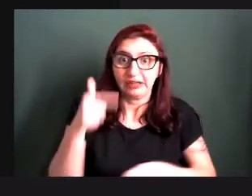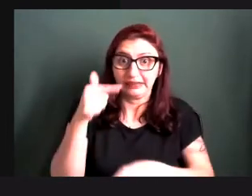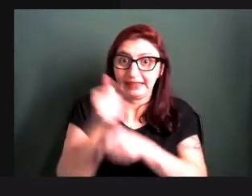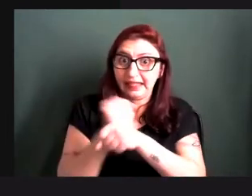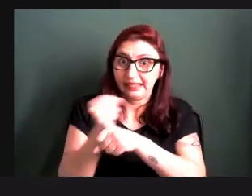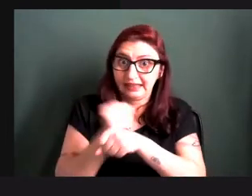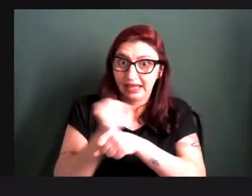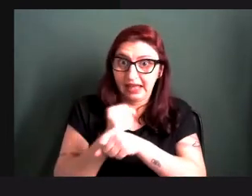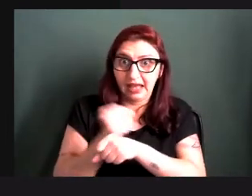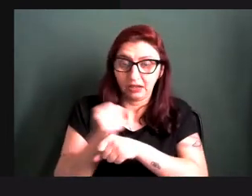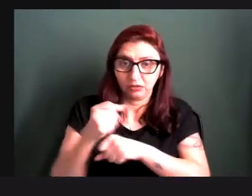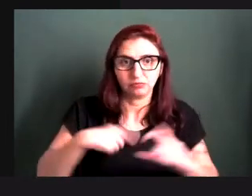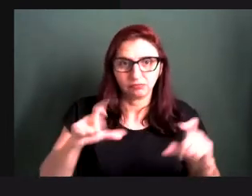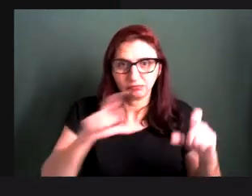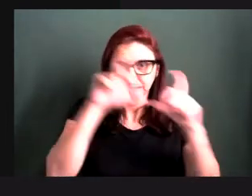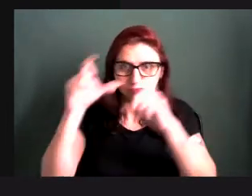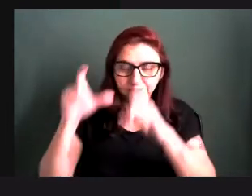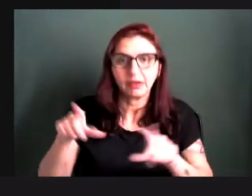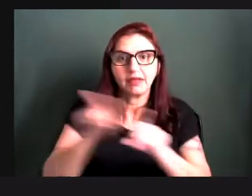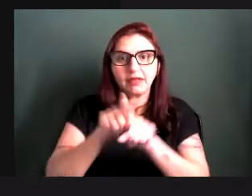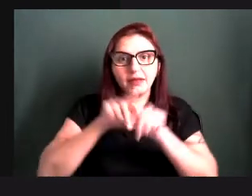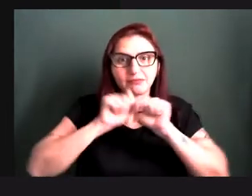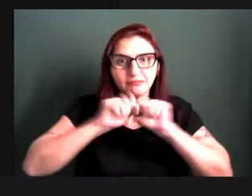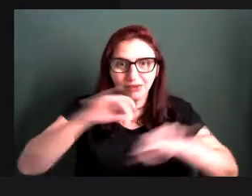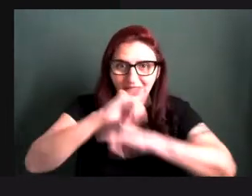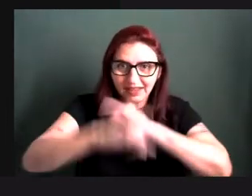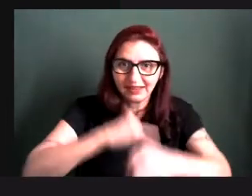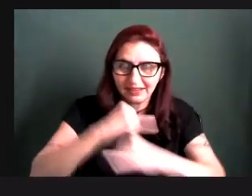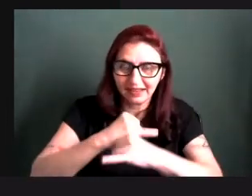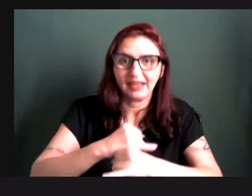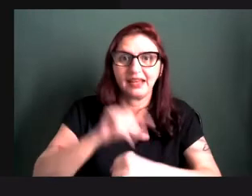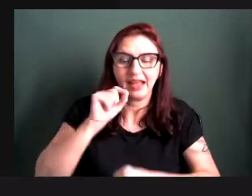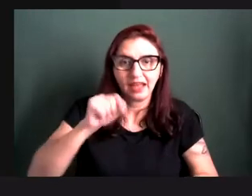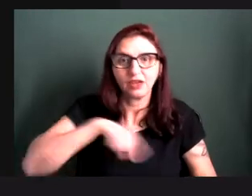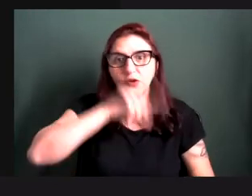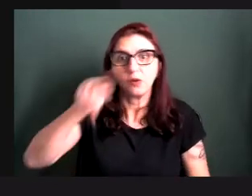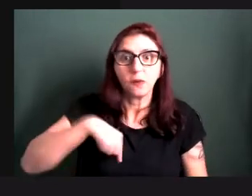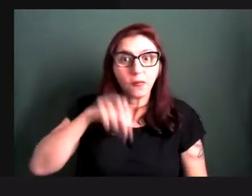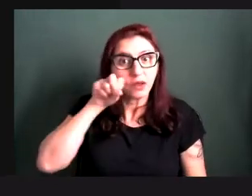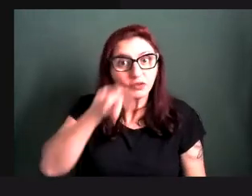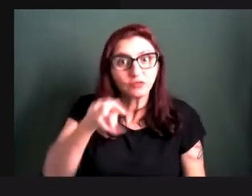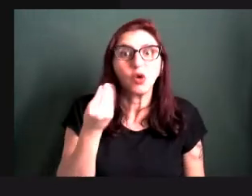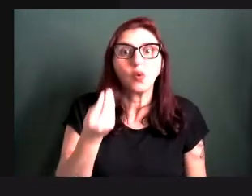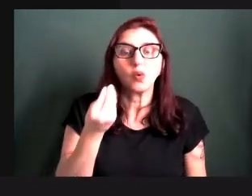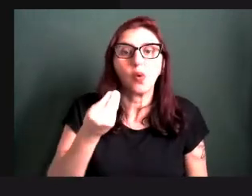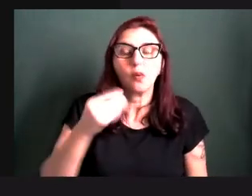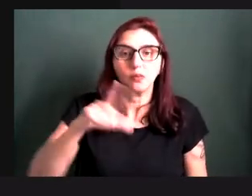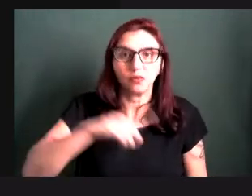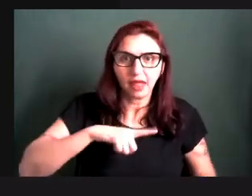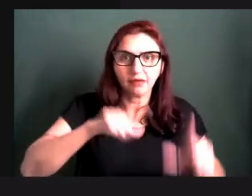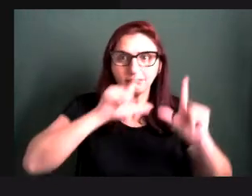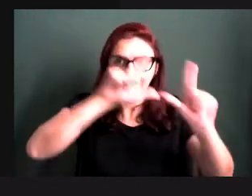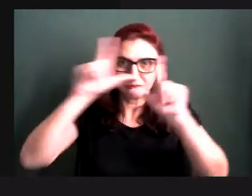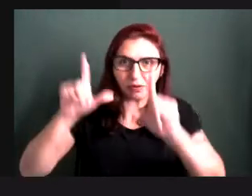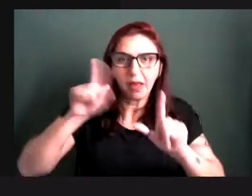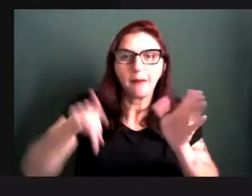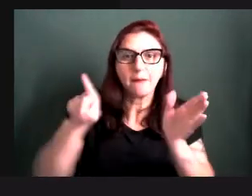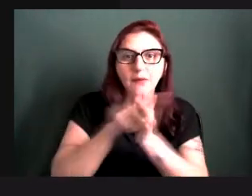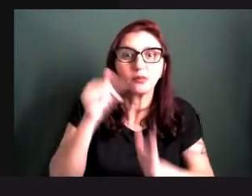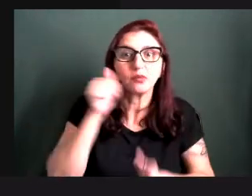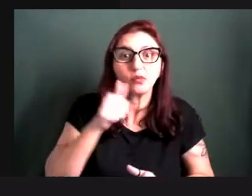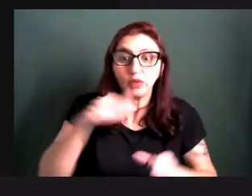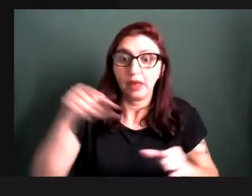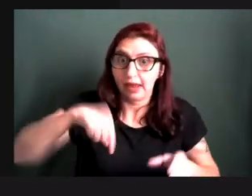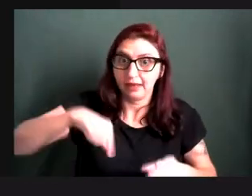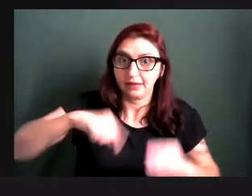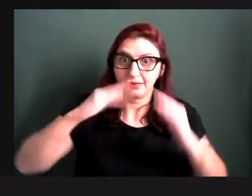exposições aí rodando pela internet, a primeira é Mulheres e Lutas, Força e Pluralidade, onde eu mostro a luta dessas mulheres